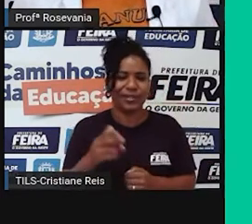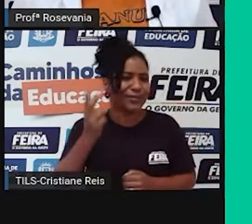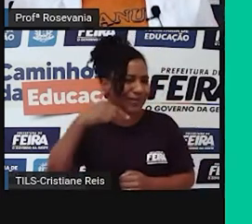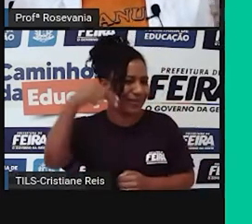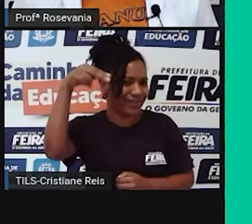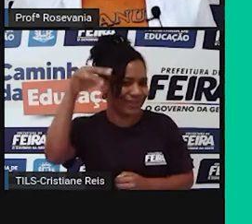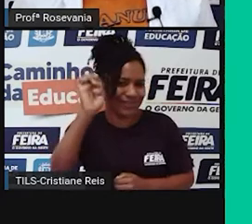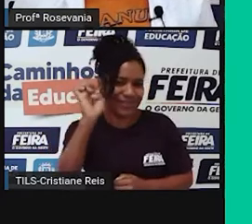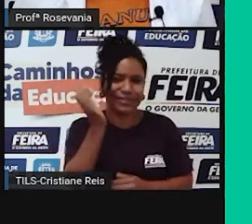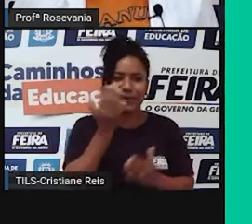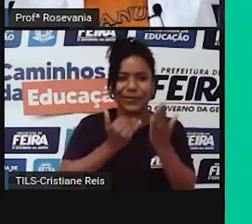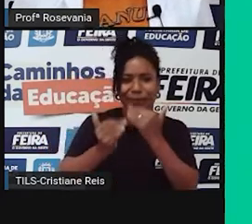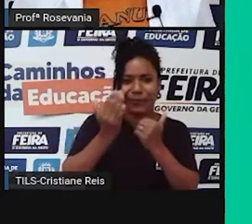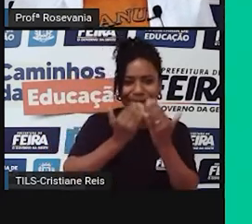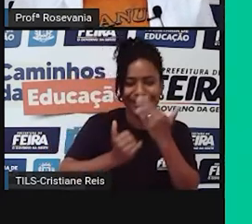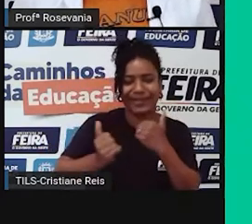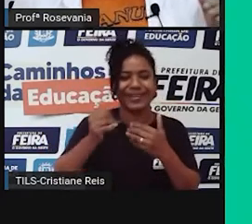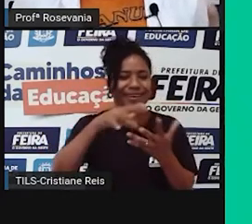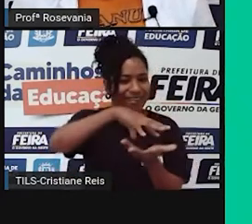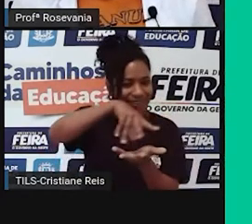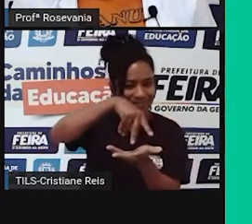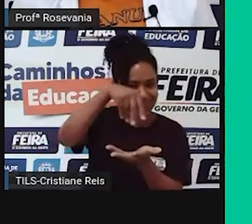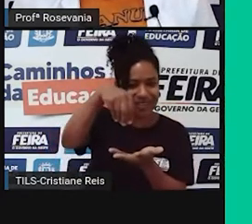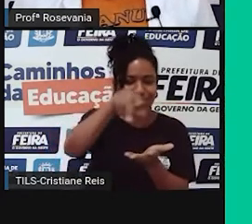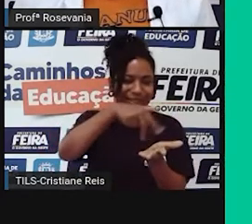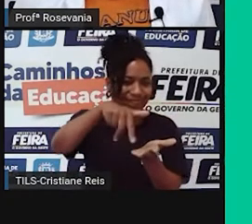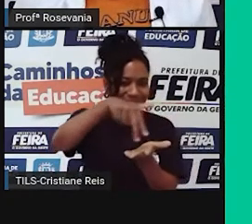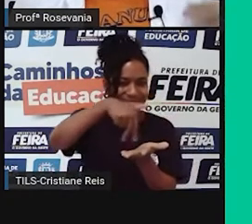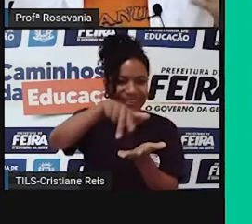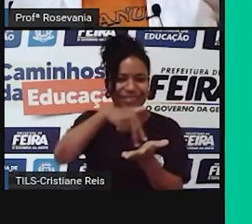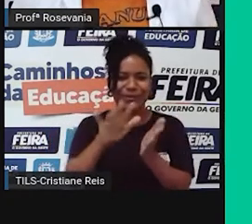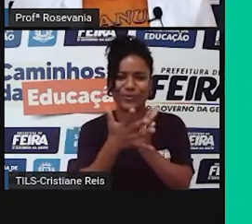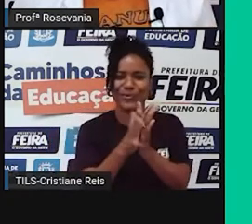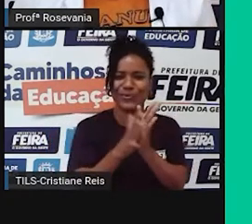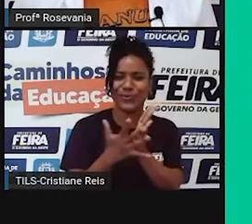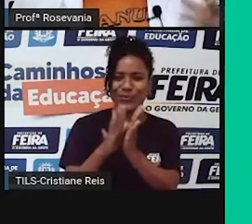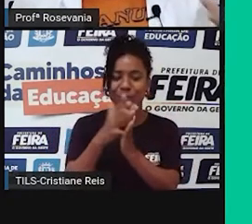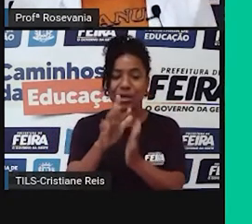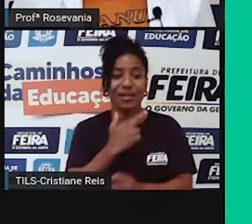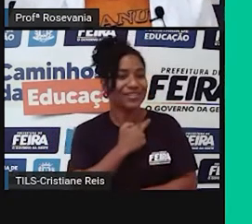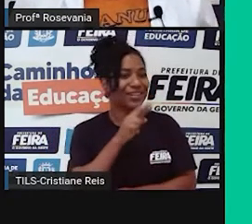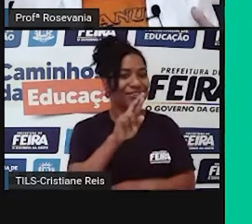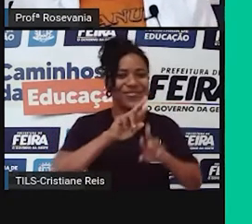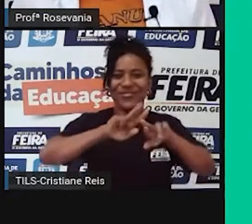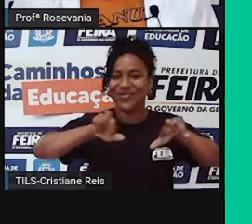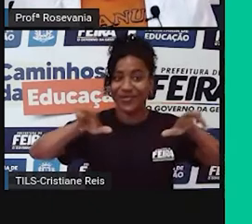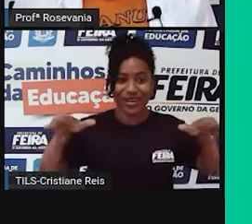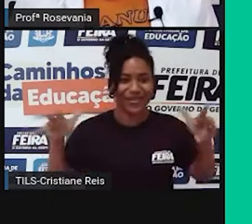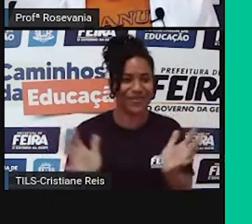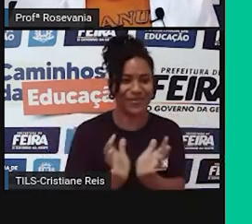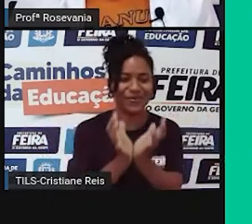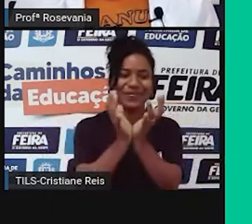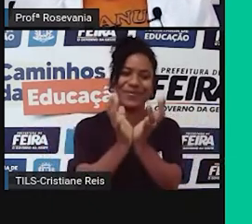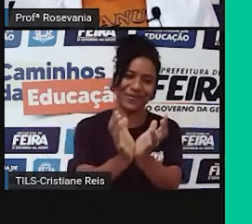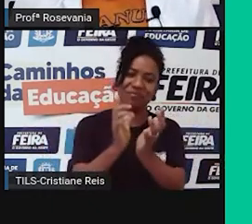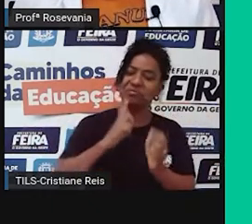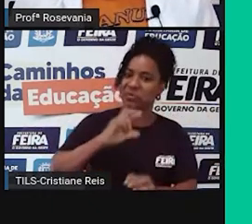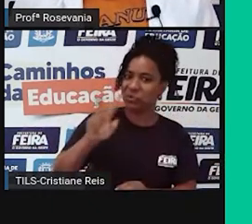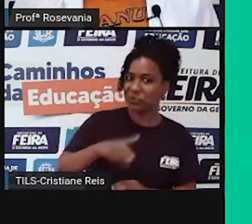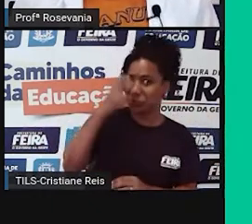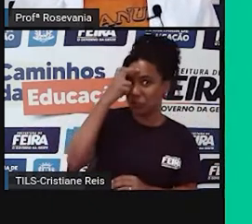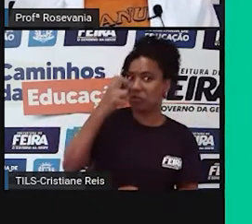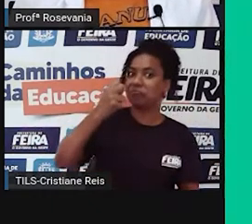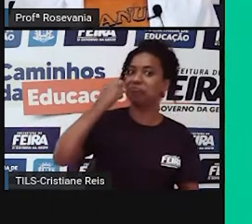de artesanato, de instrumento, de dança, de religiosidade, o seu povo, ele é muito rico culturalmente,